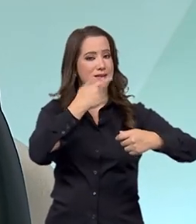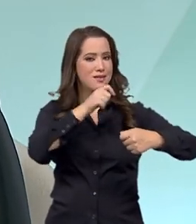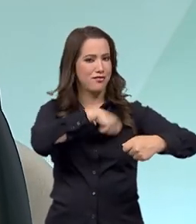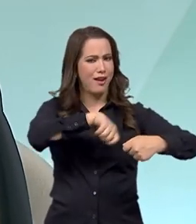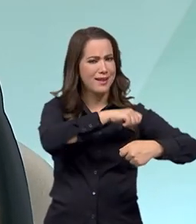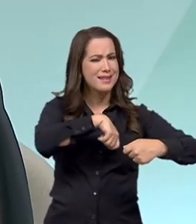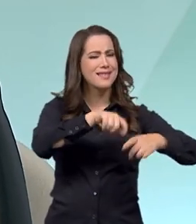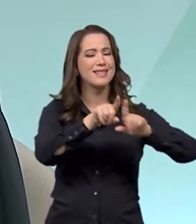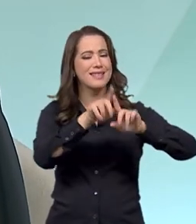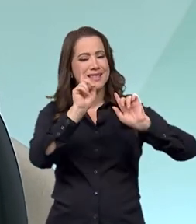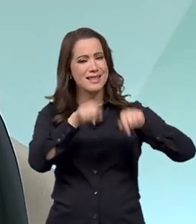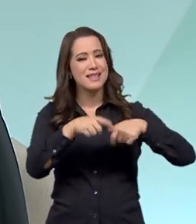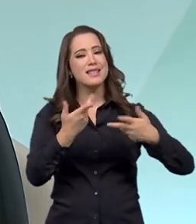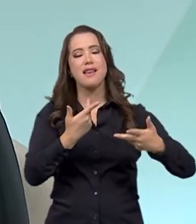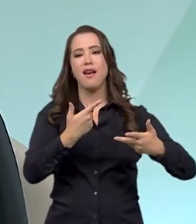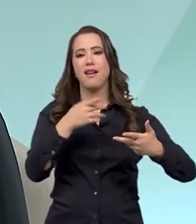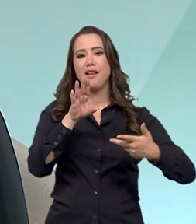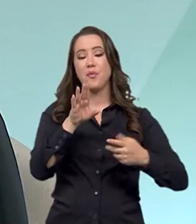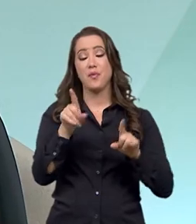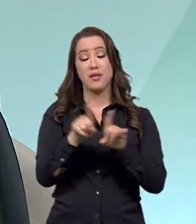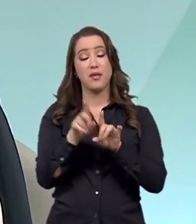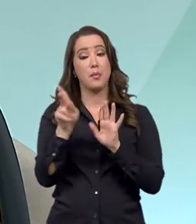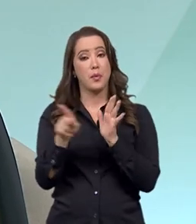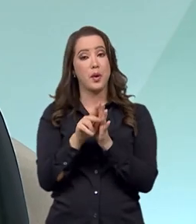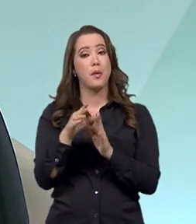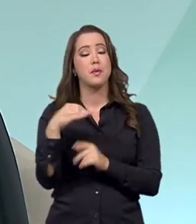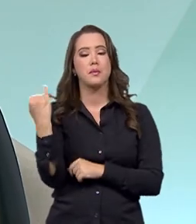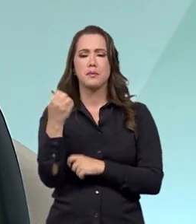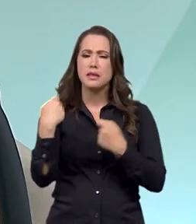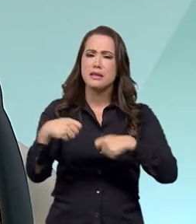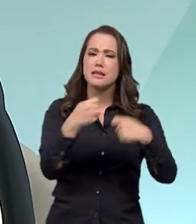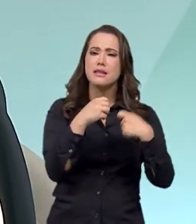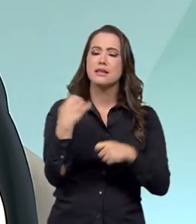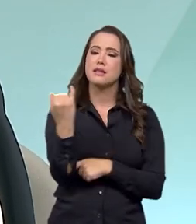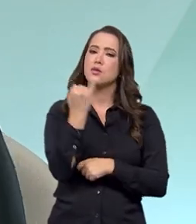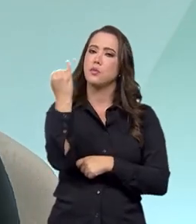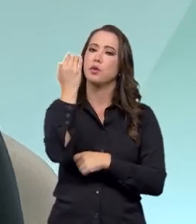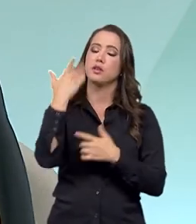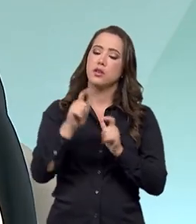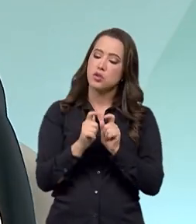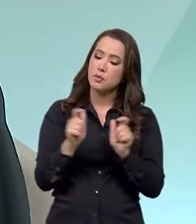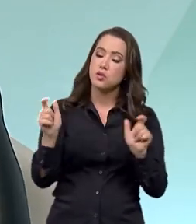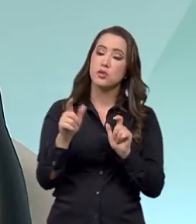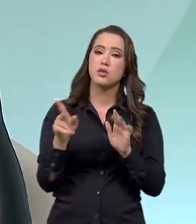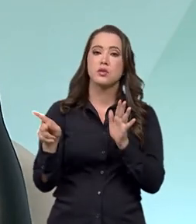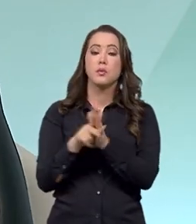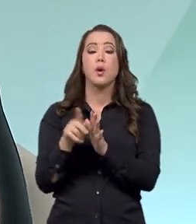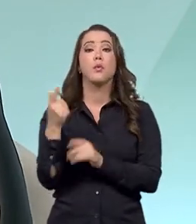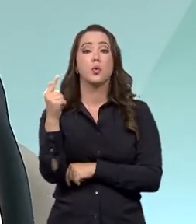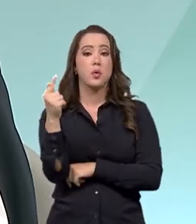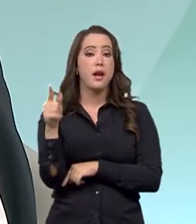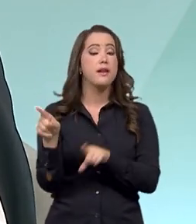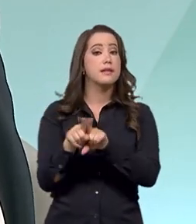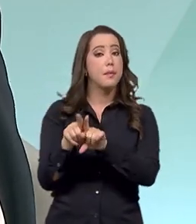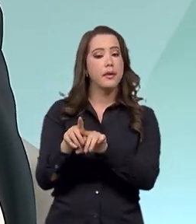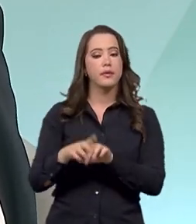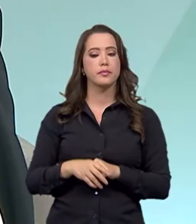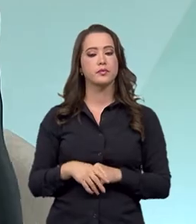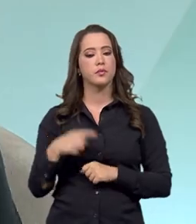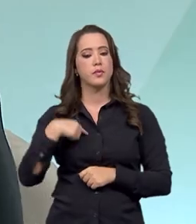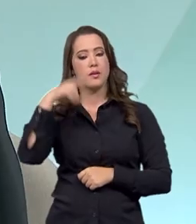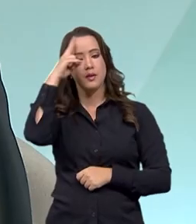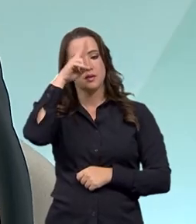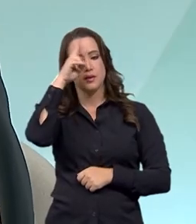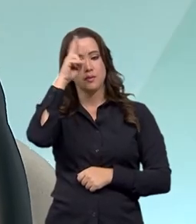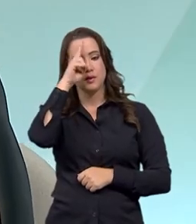apresentados, provaram que realmente precisava de uma ampliação da ambragência do bem para o estado de Goiás. Eu estava me lembrando esses